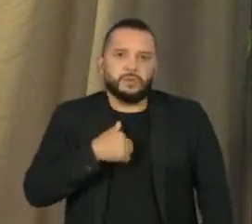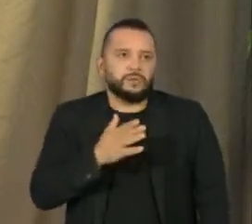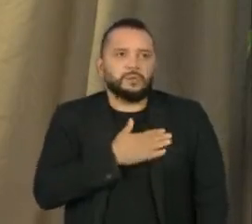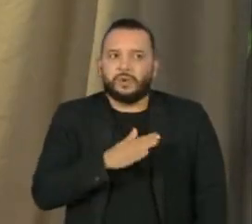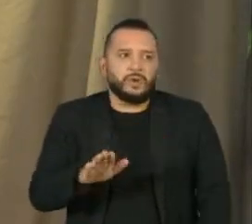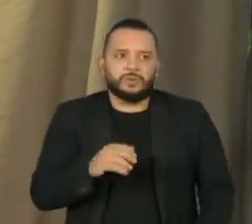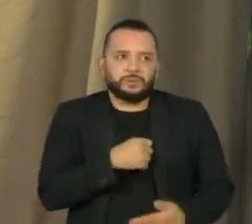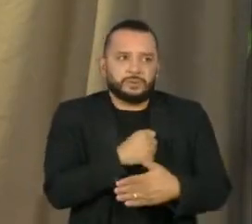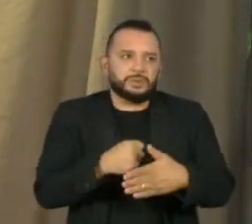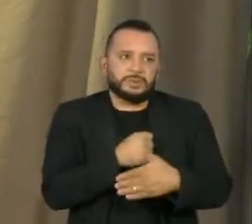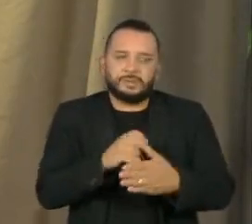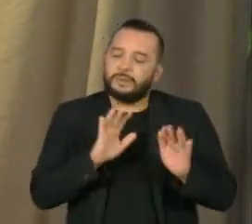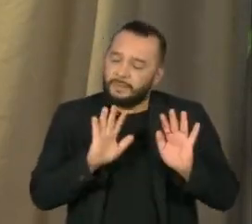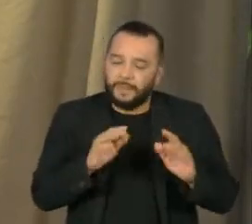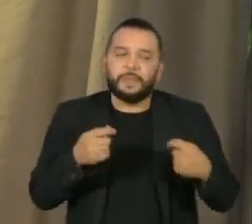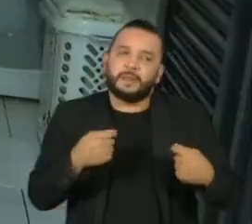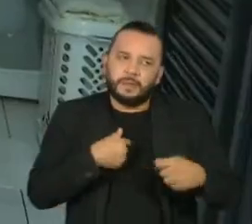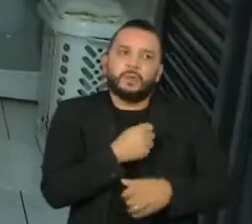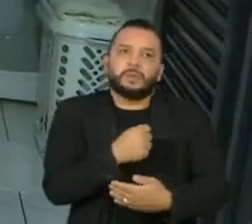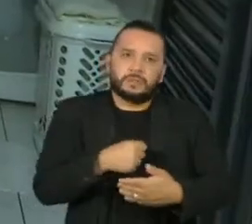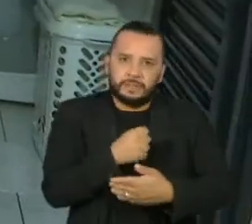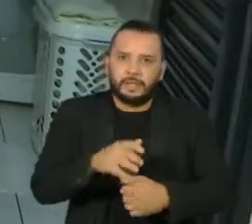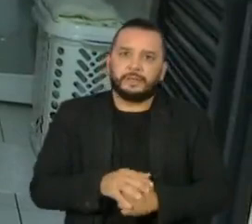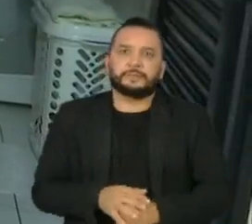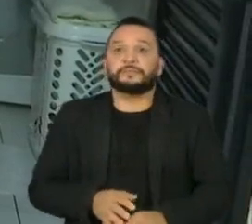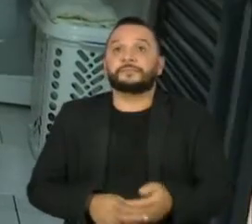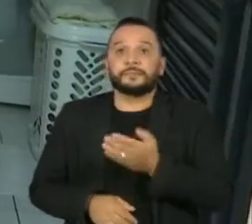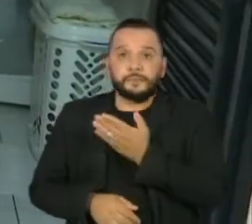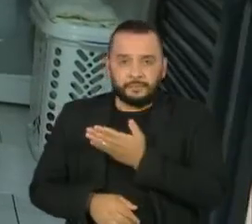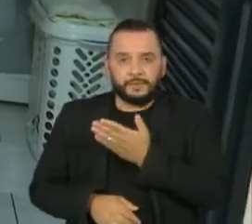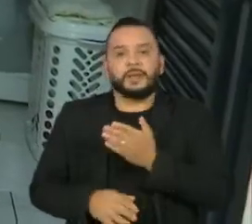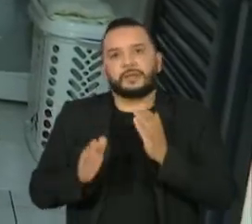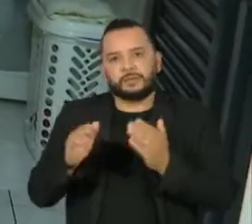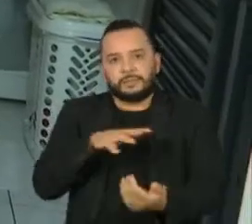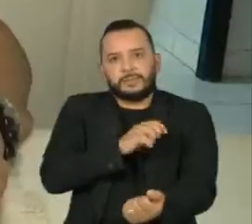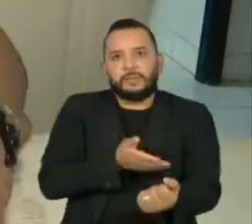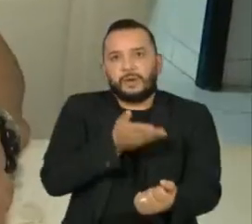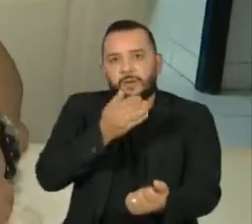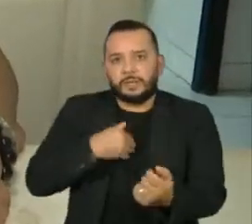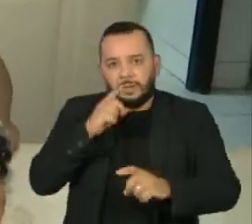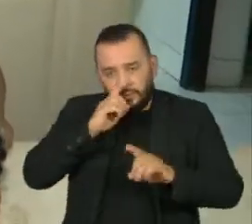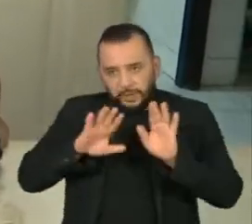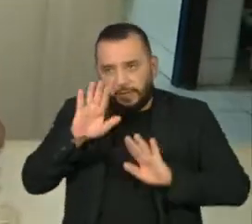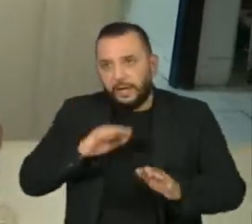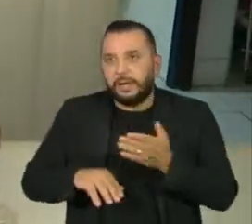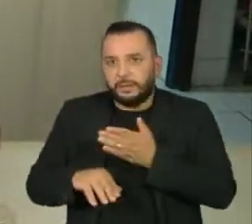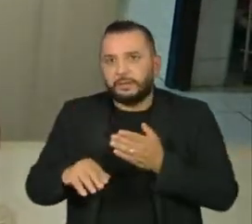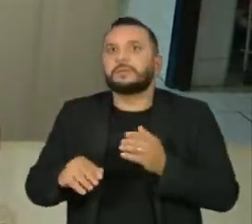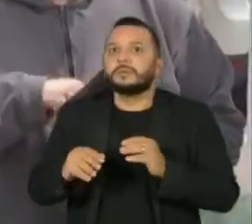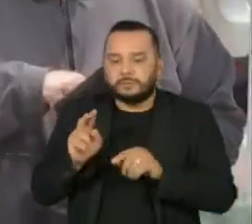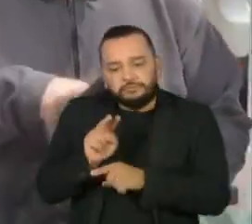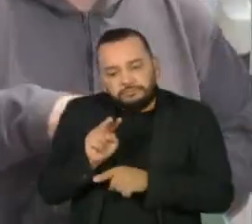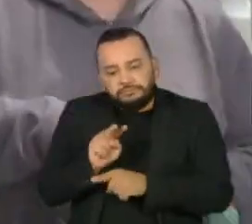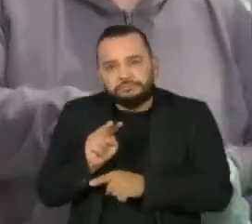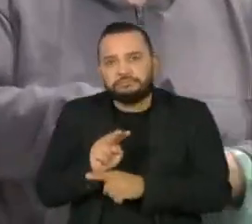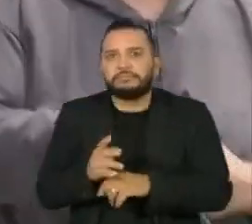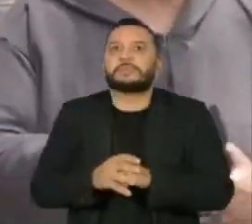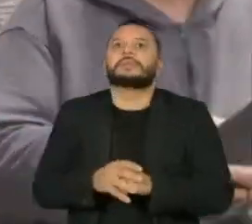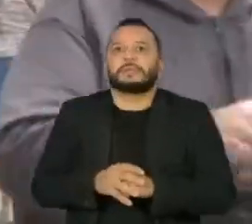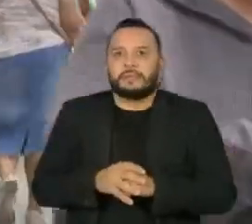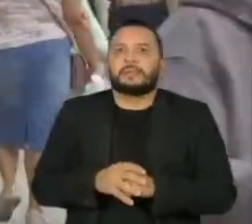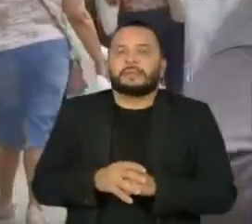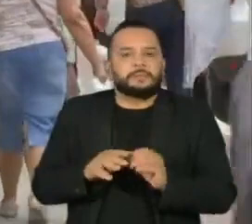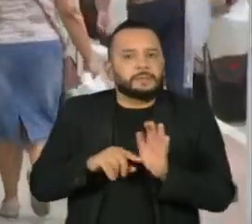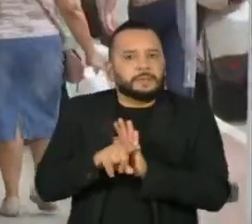cozinha, mas enfim, a gente precisa cozinhar, né? Por ser hipertensa, ela cuida do que põe no prato e faz muito bem. Um estudo